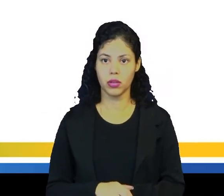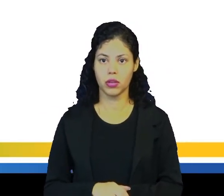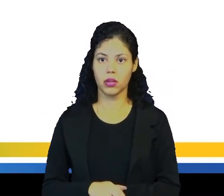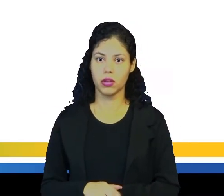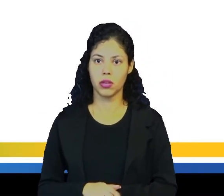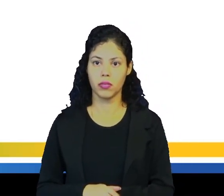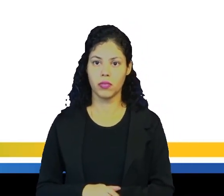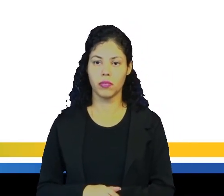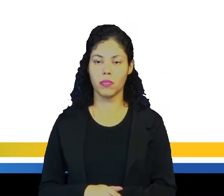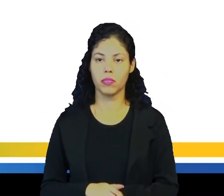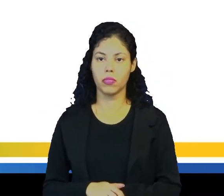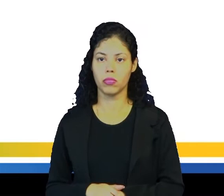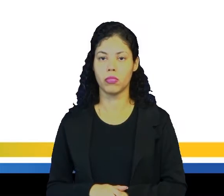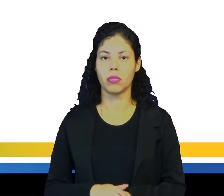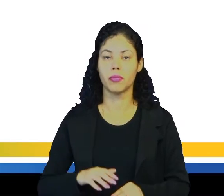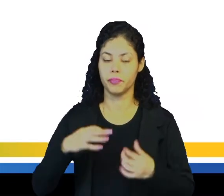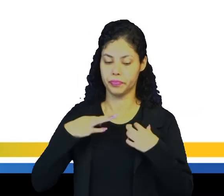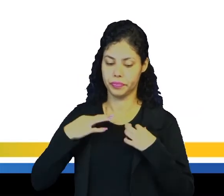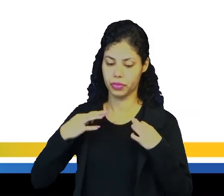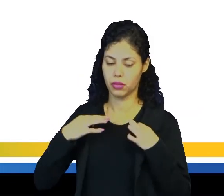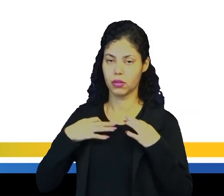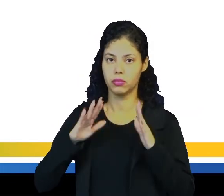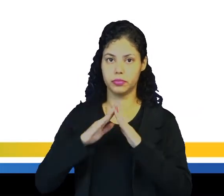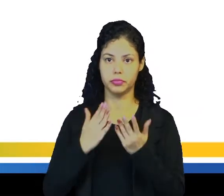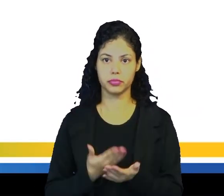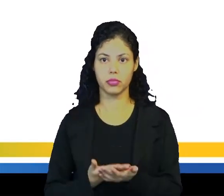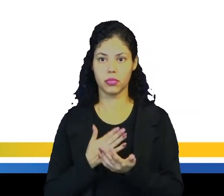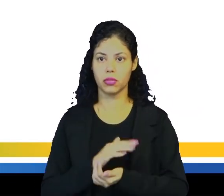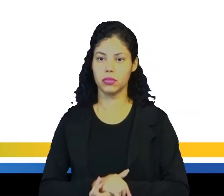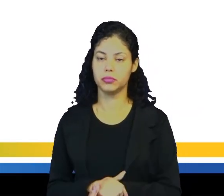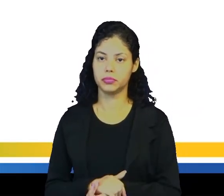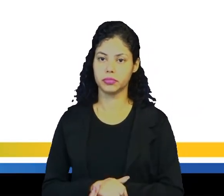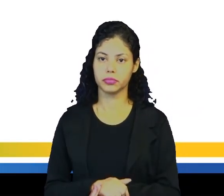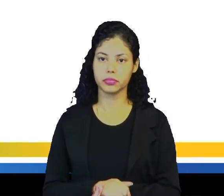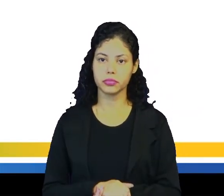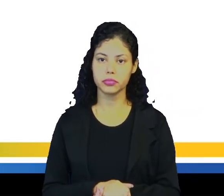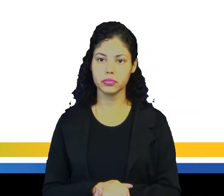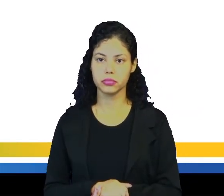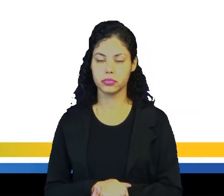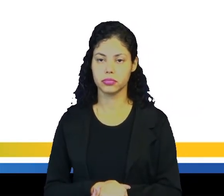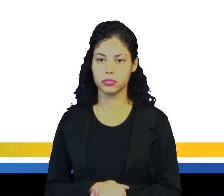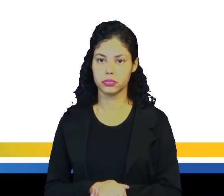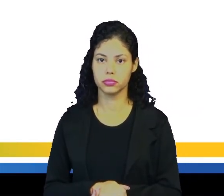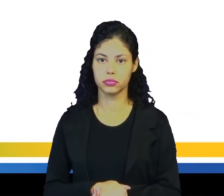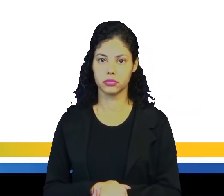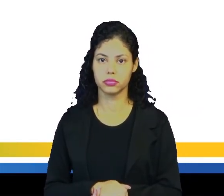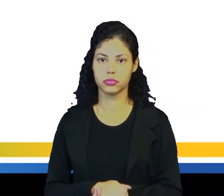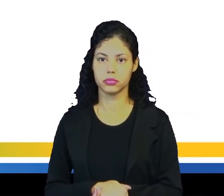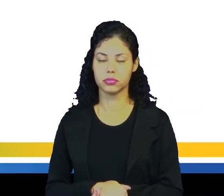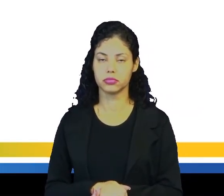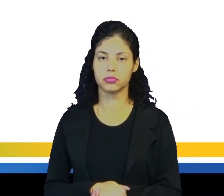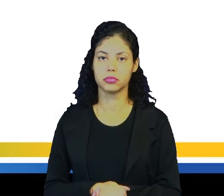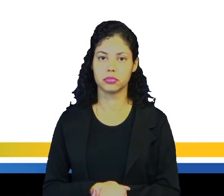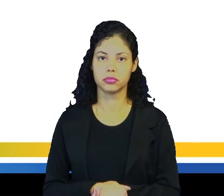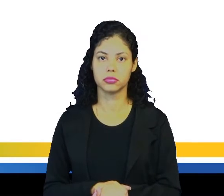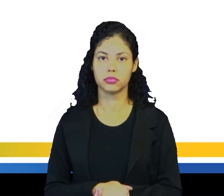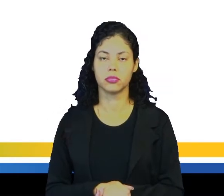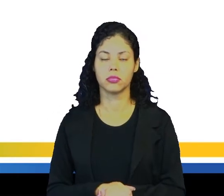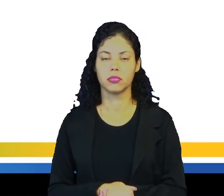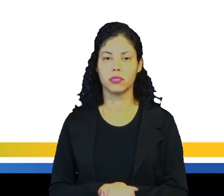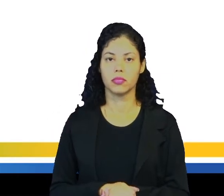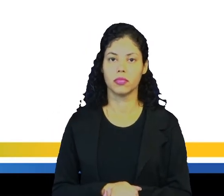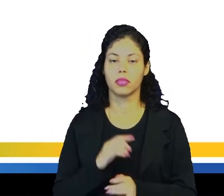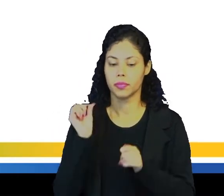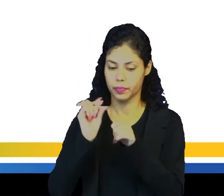uniform, uniforme da escola, Consists of navy blue skirt or trousers, né,